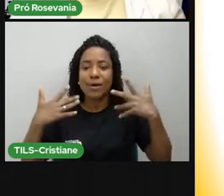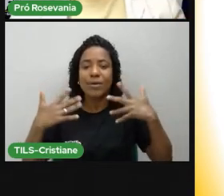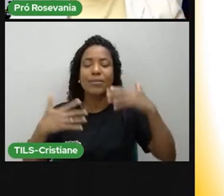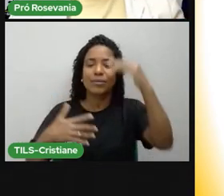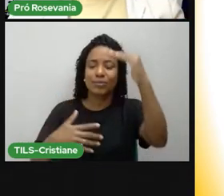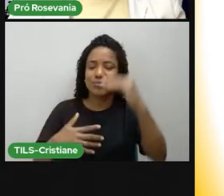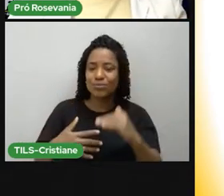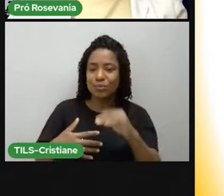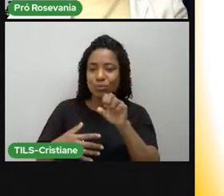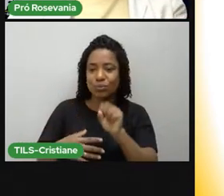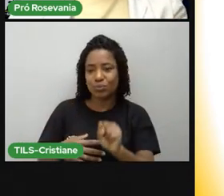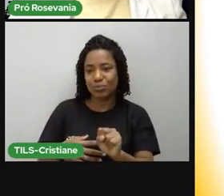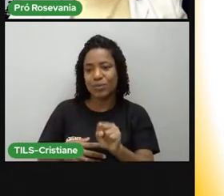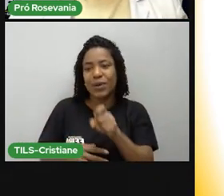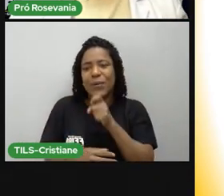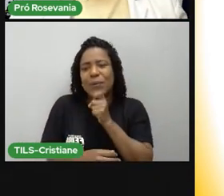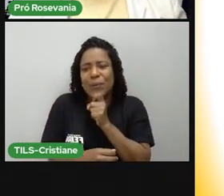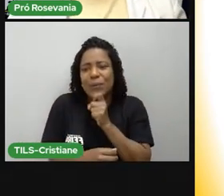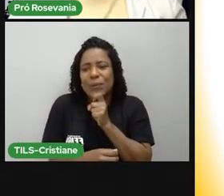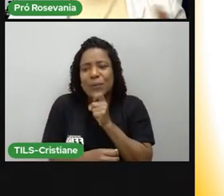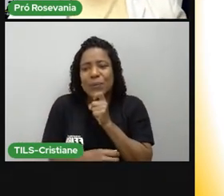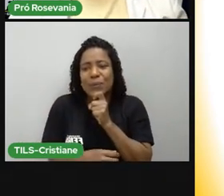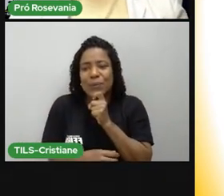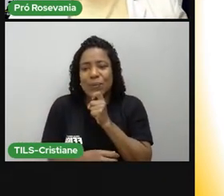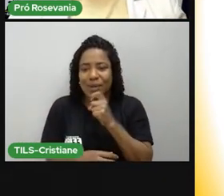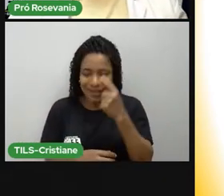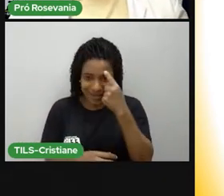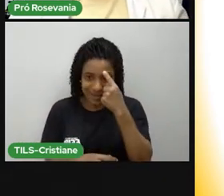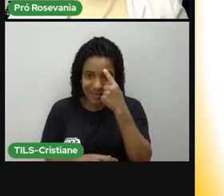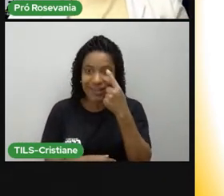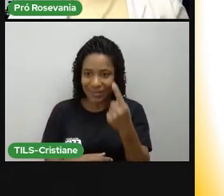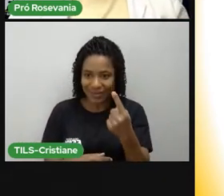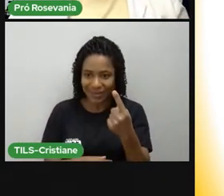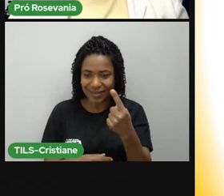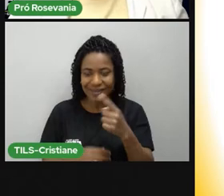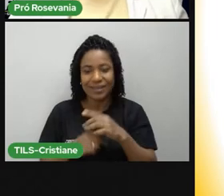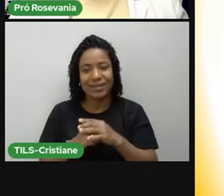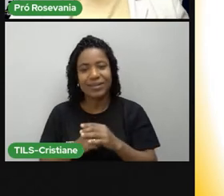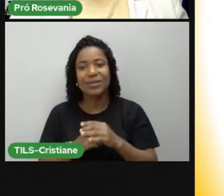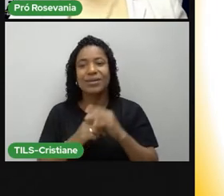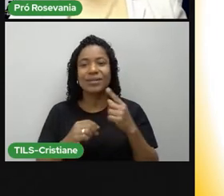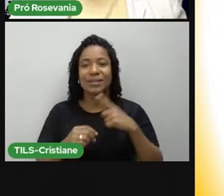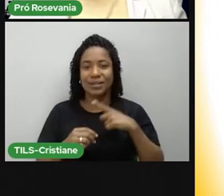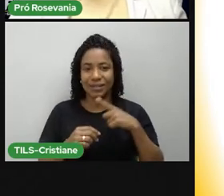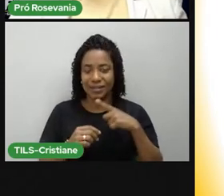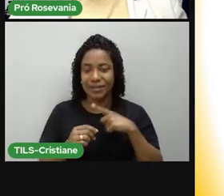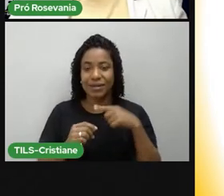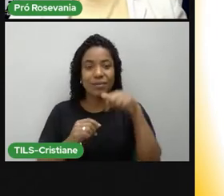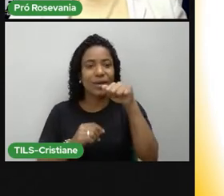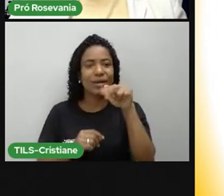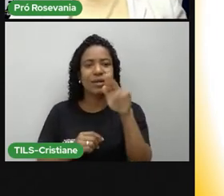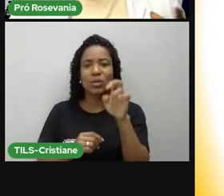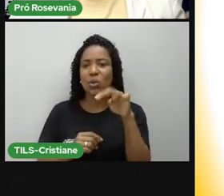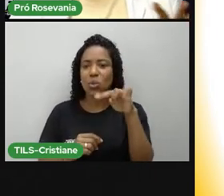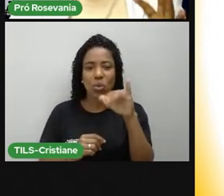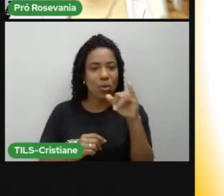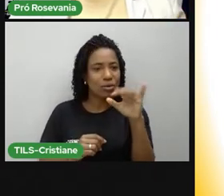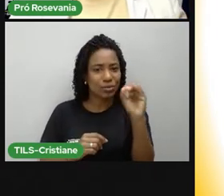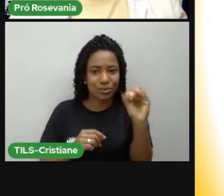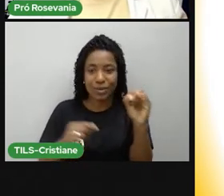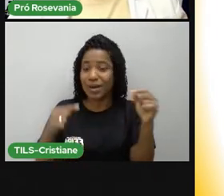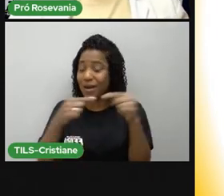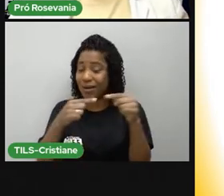norte é verão, no hemisfério norte é o sul. Assim, sucessivamente. E os equinócios, eles representam o período de